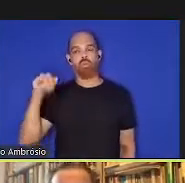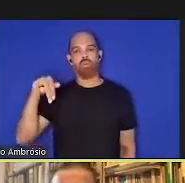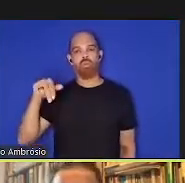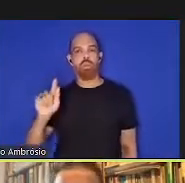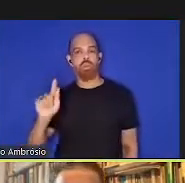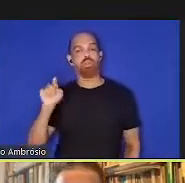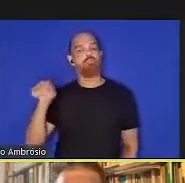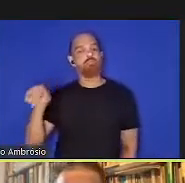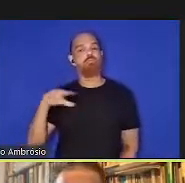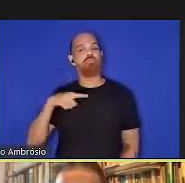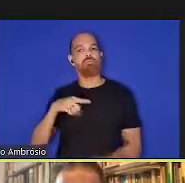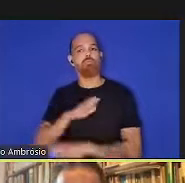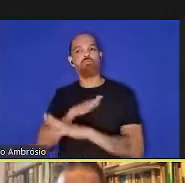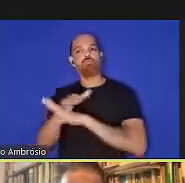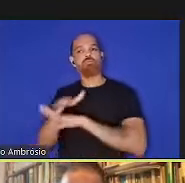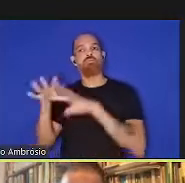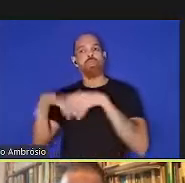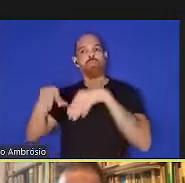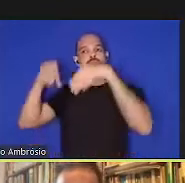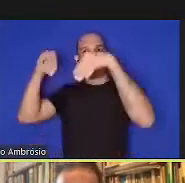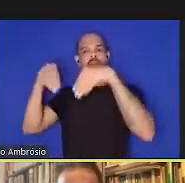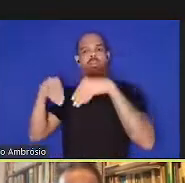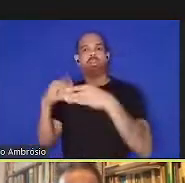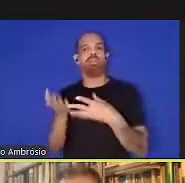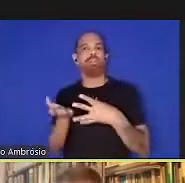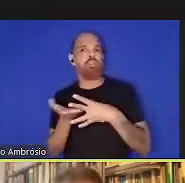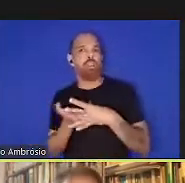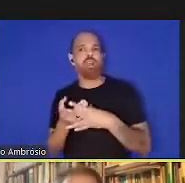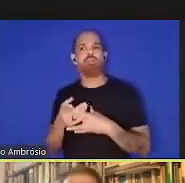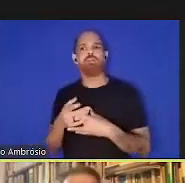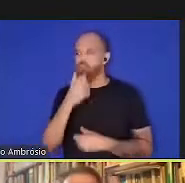poder fazer um intervalo, estava cheio de pessoas,